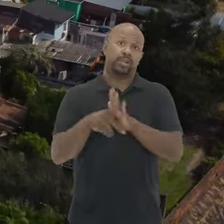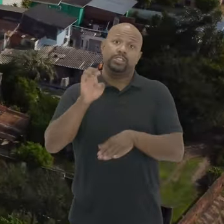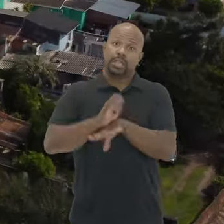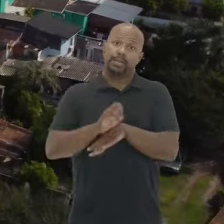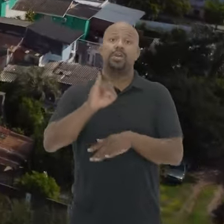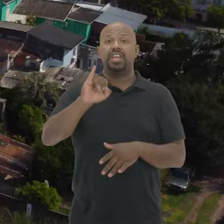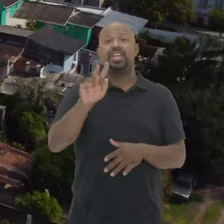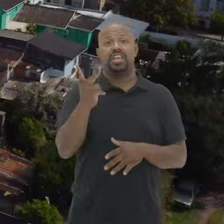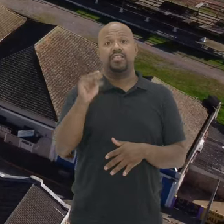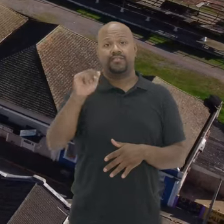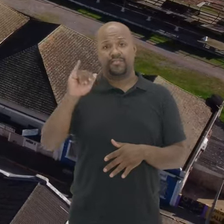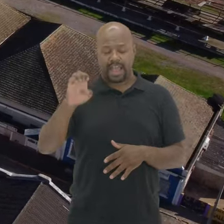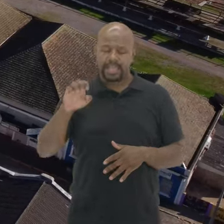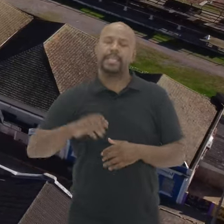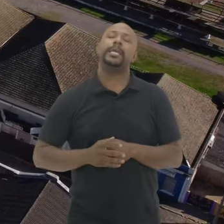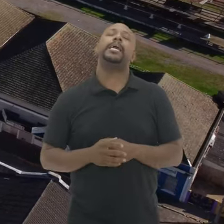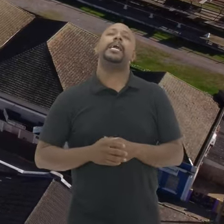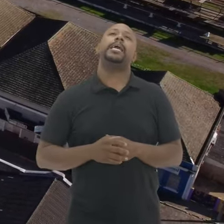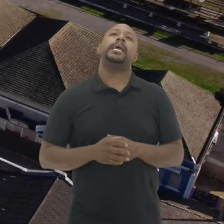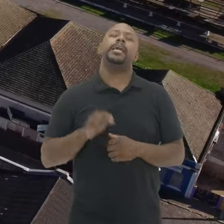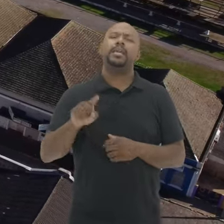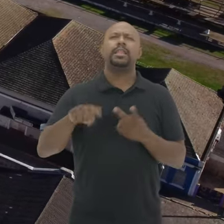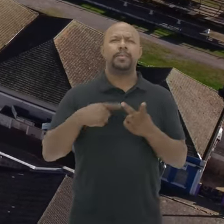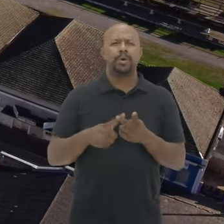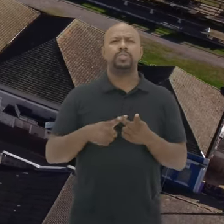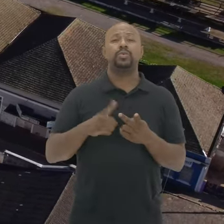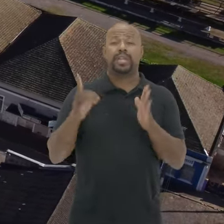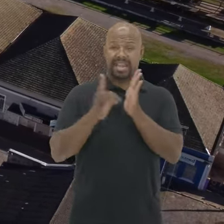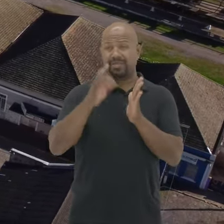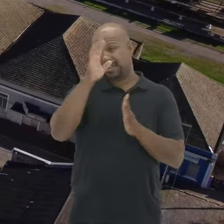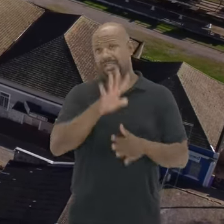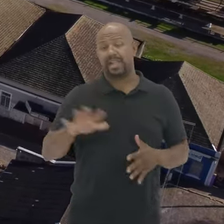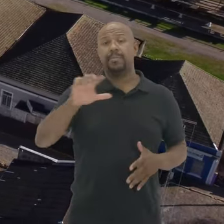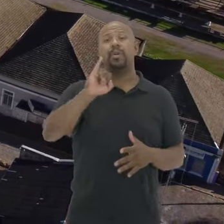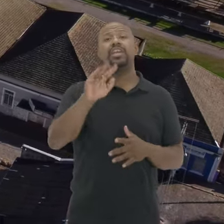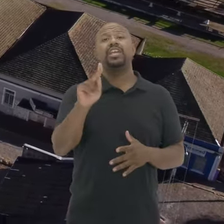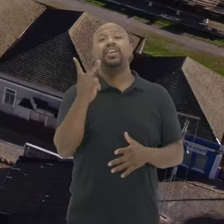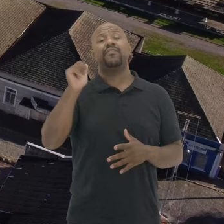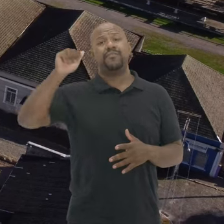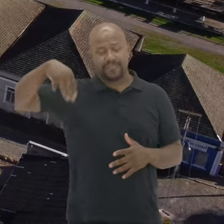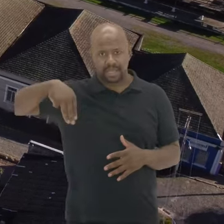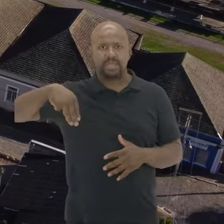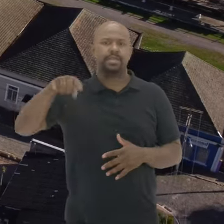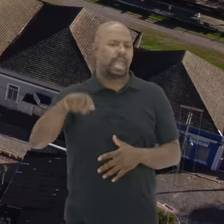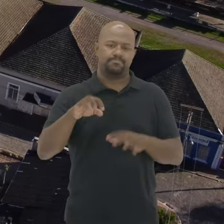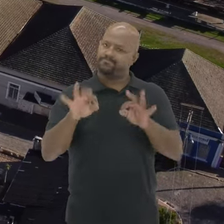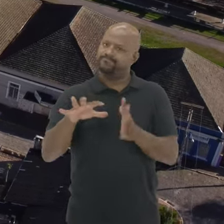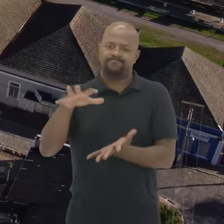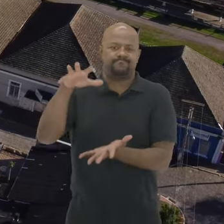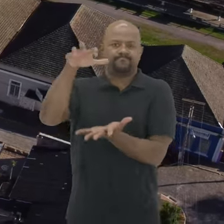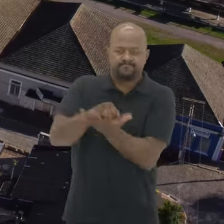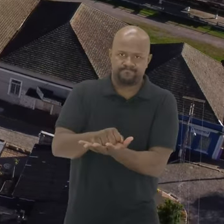estadual Pelo IFAI E depois também Tem um decreto nacional Pelo IFAI Que aí tomba